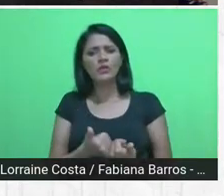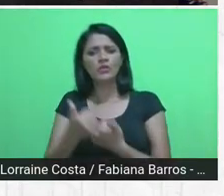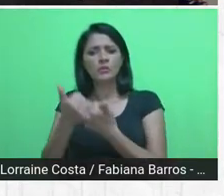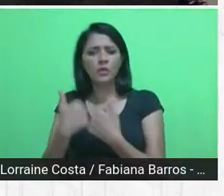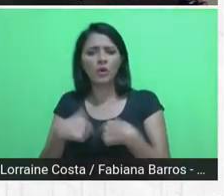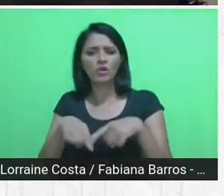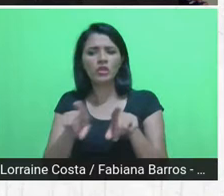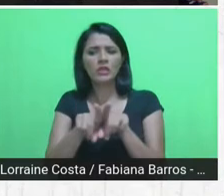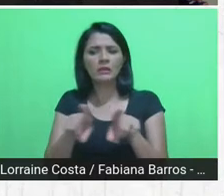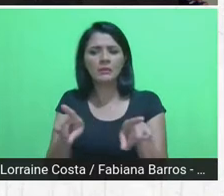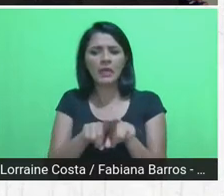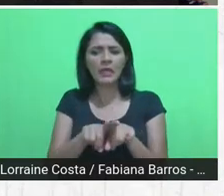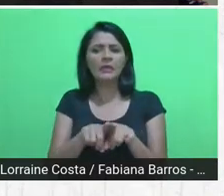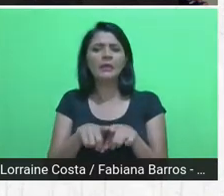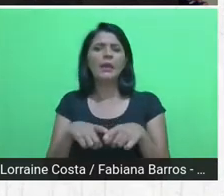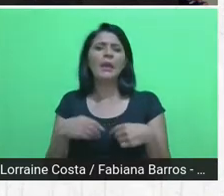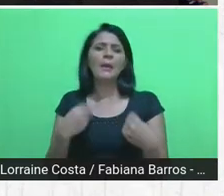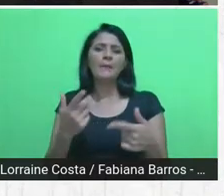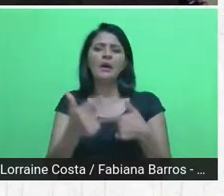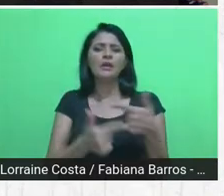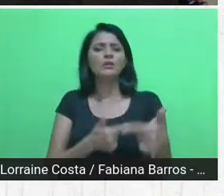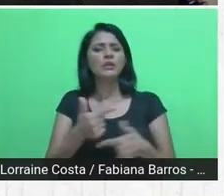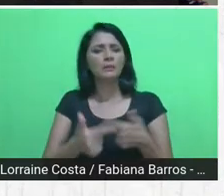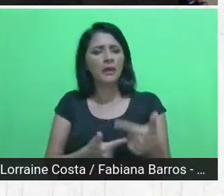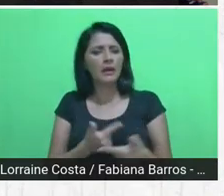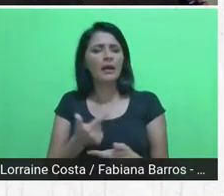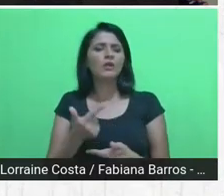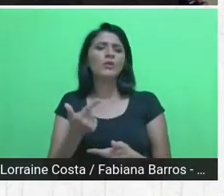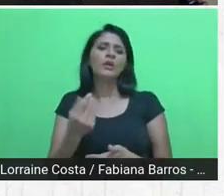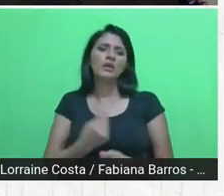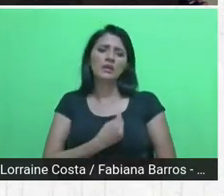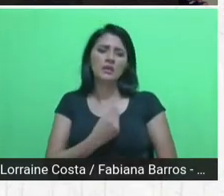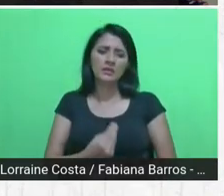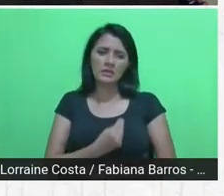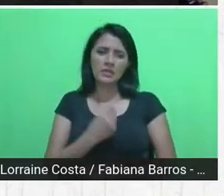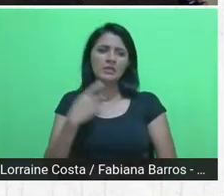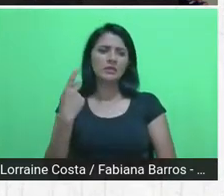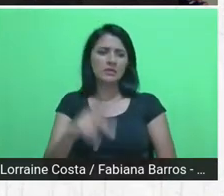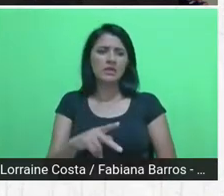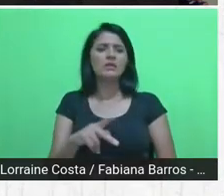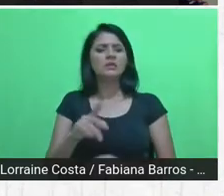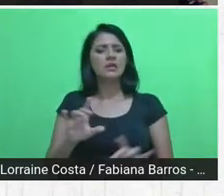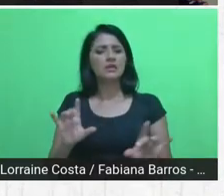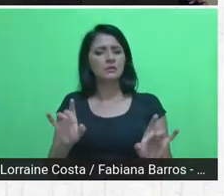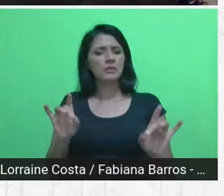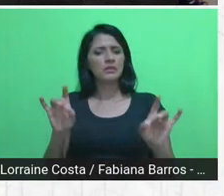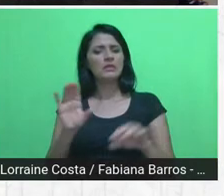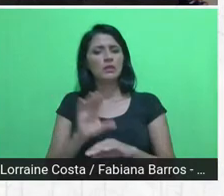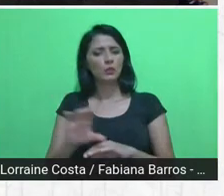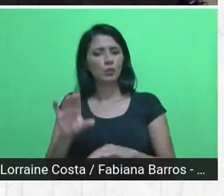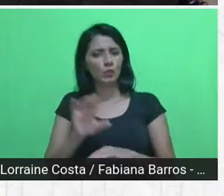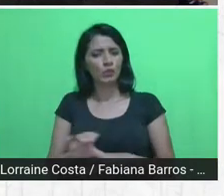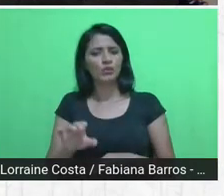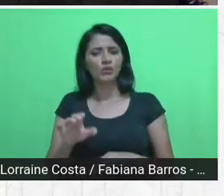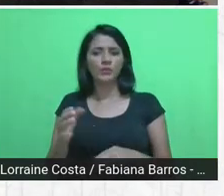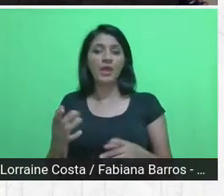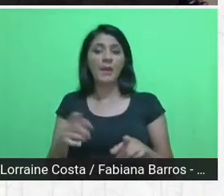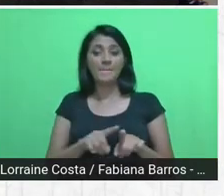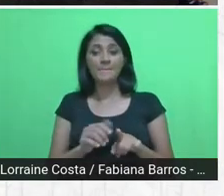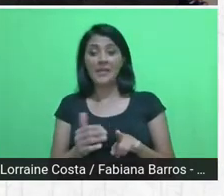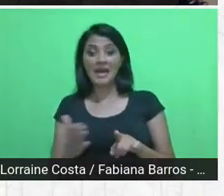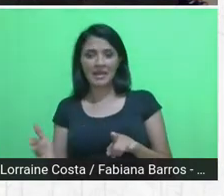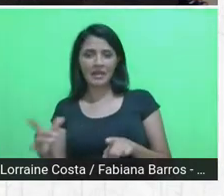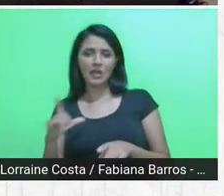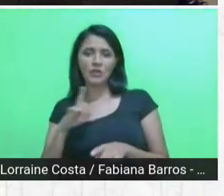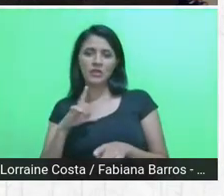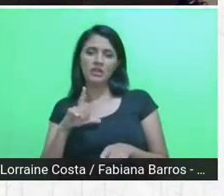o exercício e a existência dessa especialização. Em paralelo, nós tivemos, como a professora já